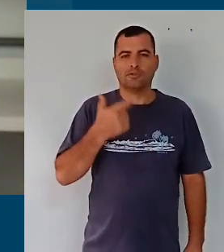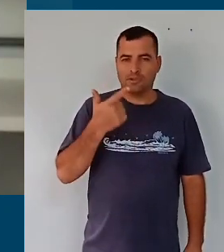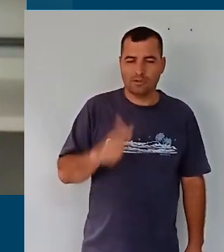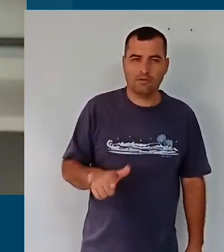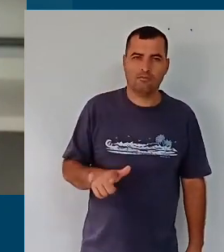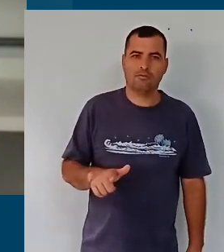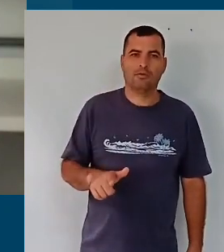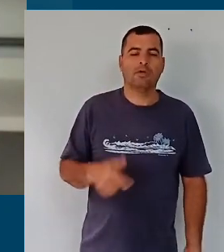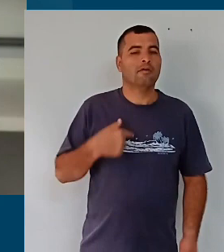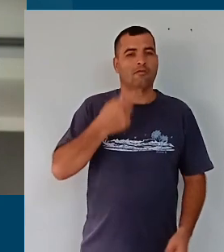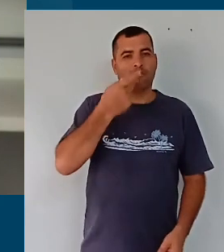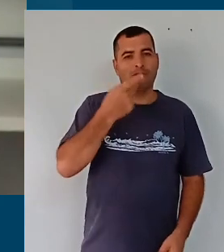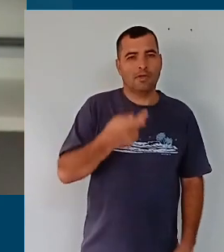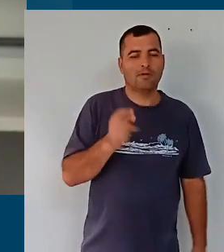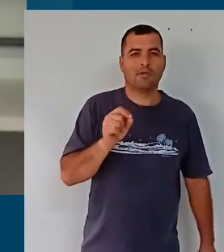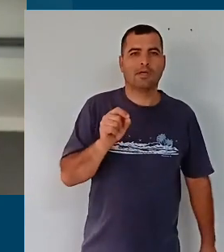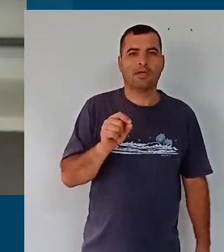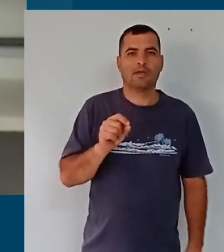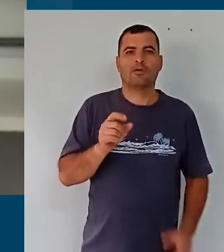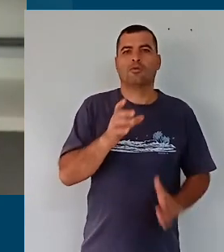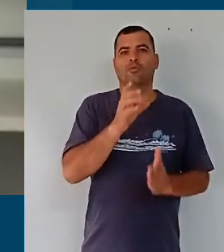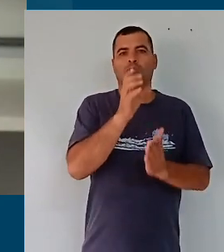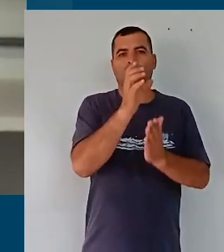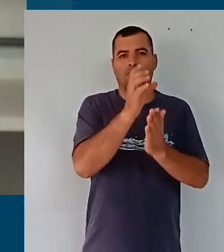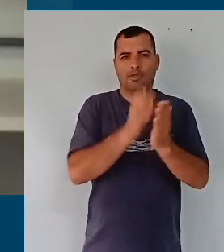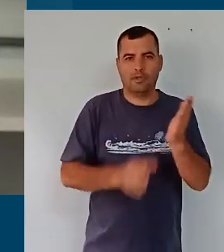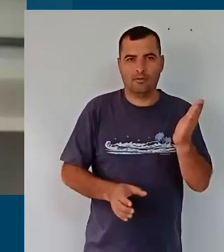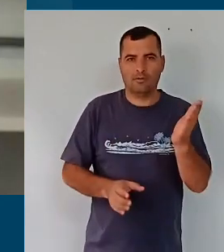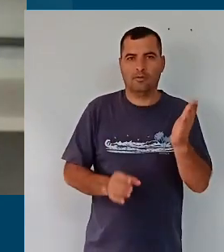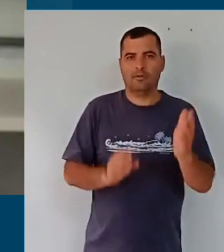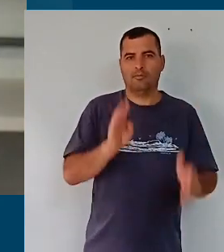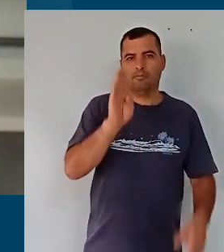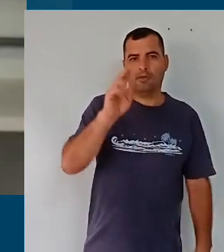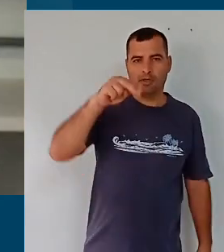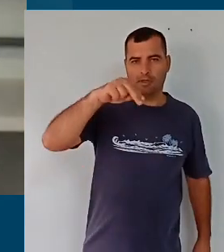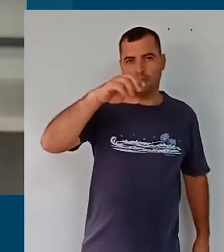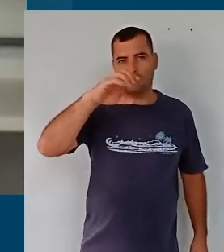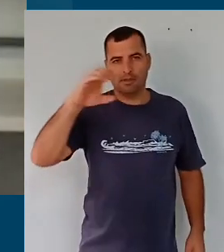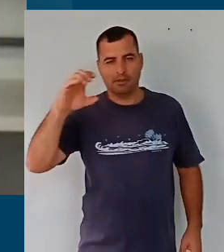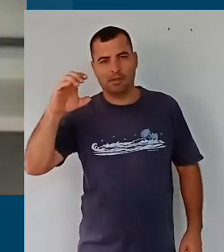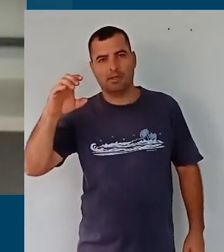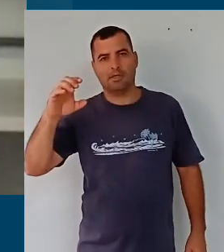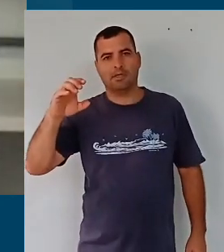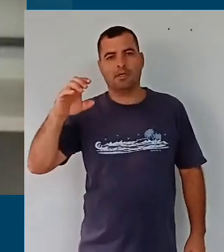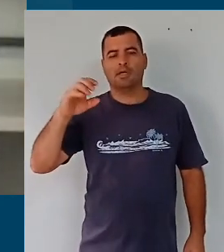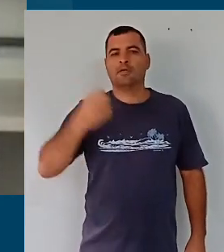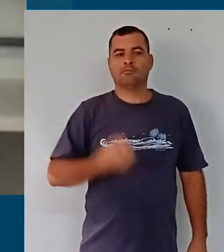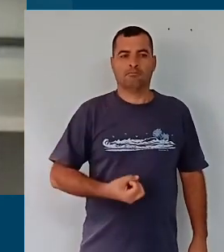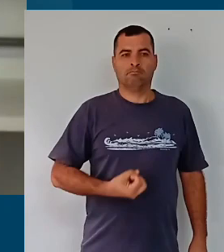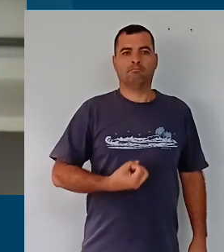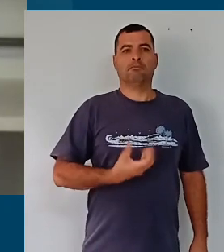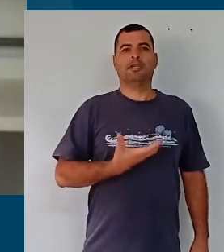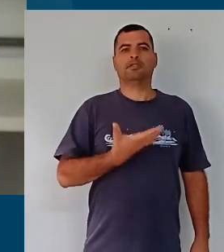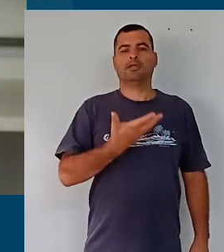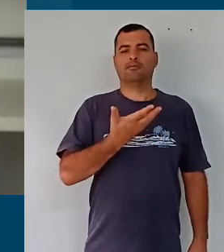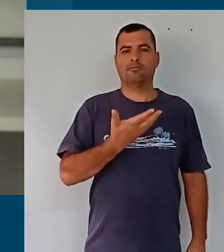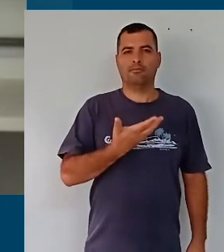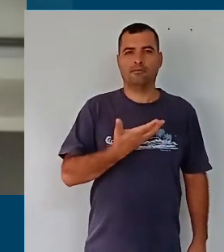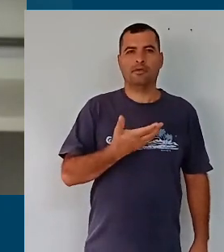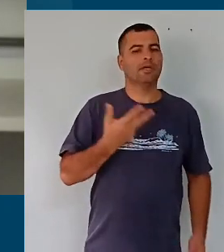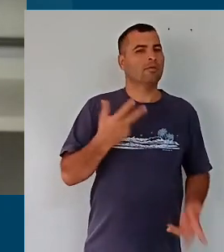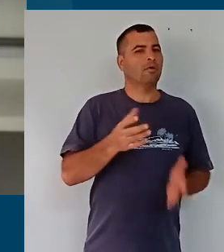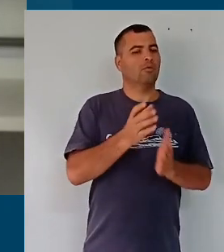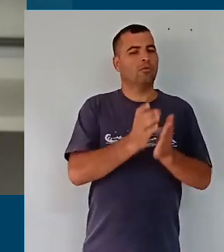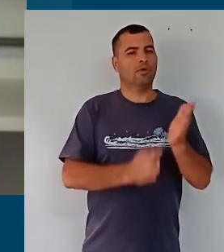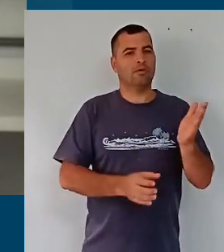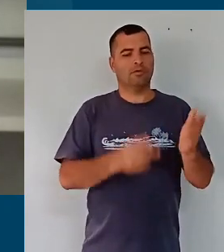afirmar que currículo, a base nacional comum curricular é uma inspiração, assim